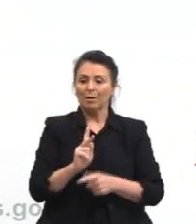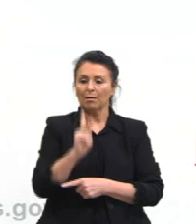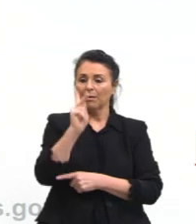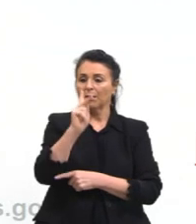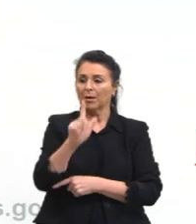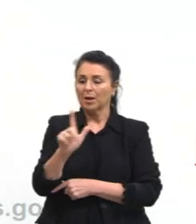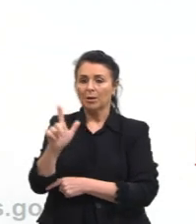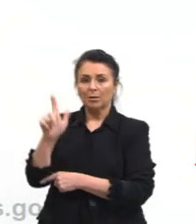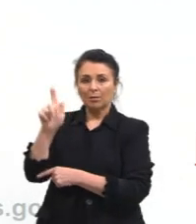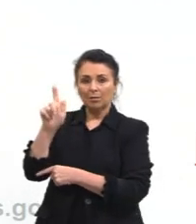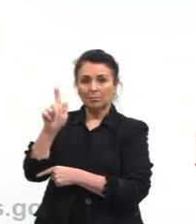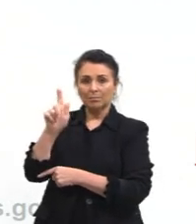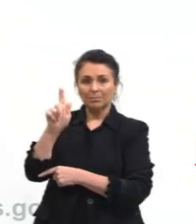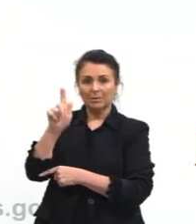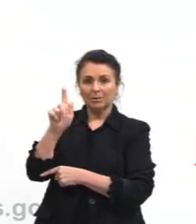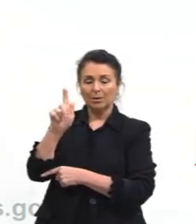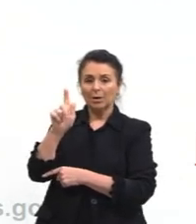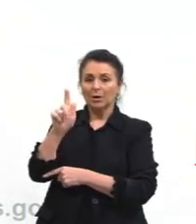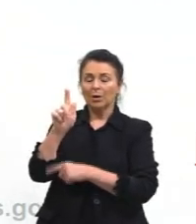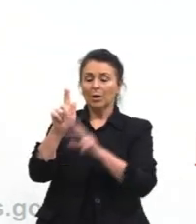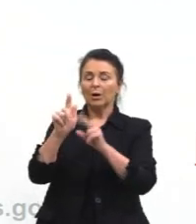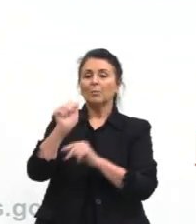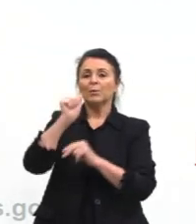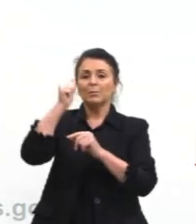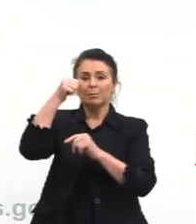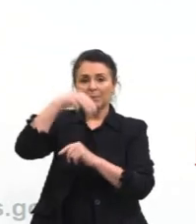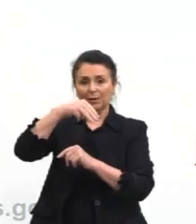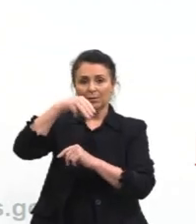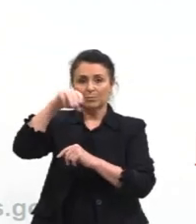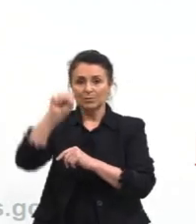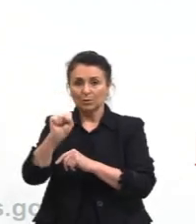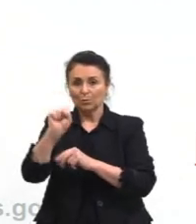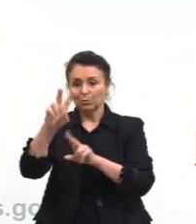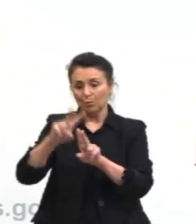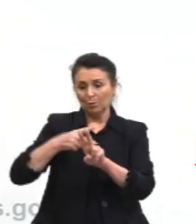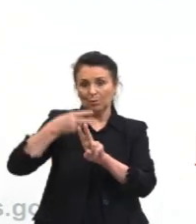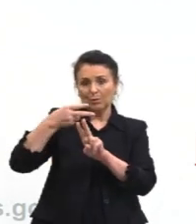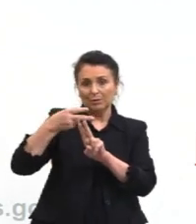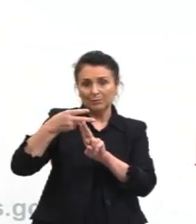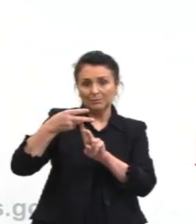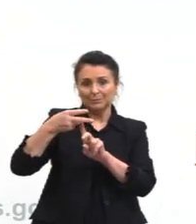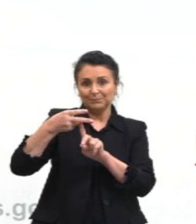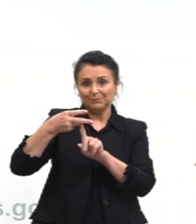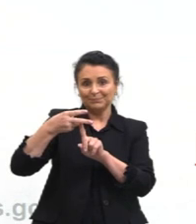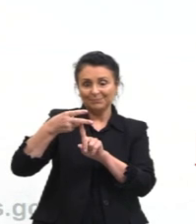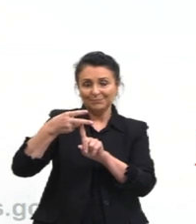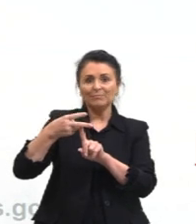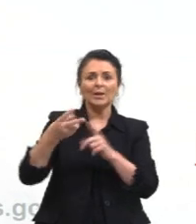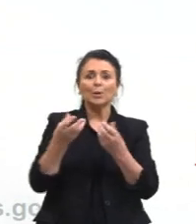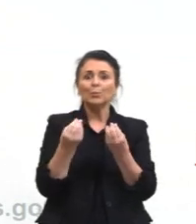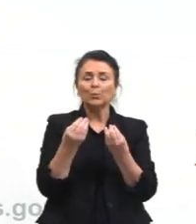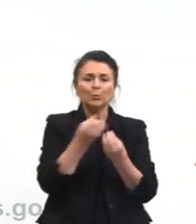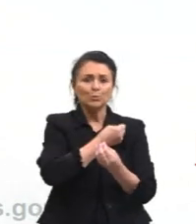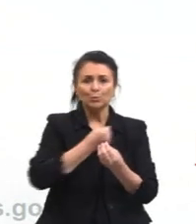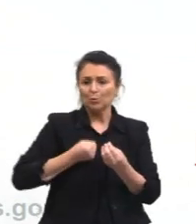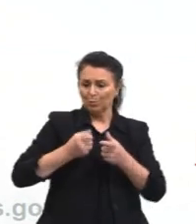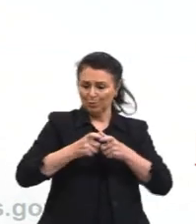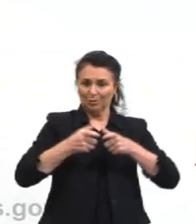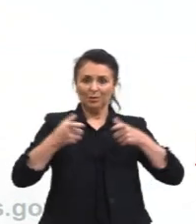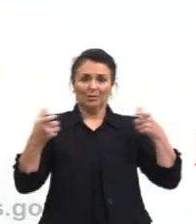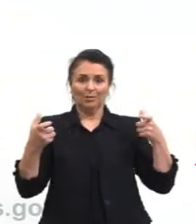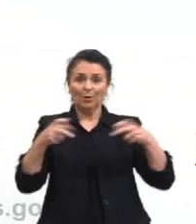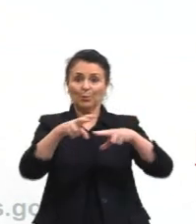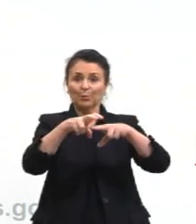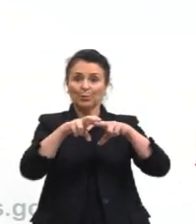por metros por segundo ao quadrado, né? Multiplicado por metros por segundo ao quadrado. Ficaria muito grande, muito extenso. Então,